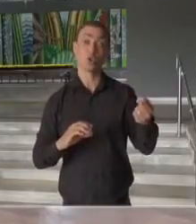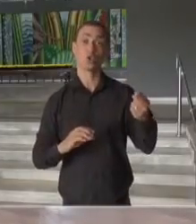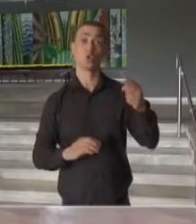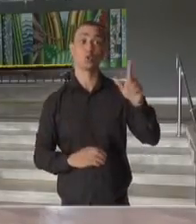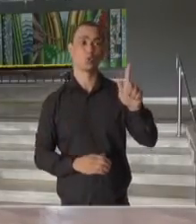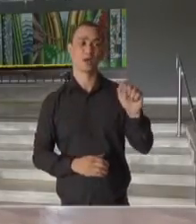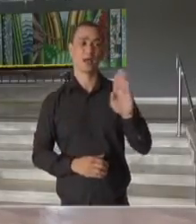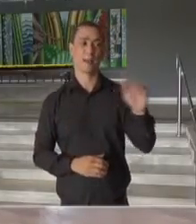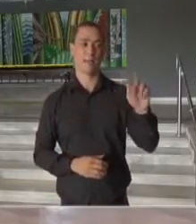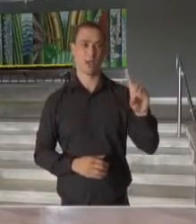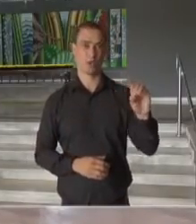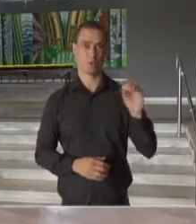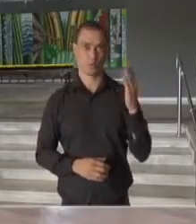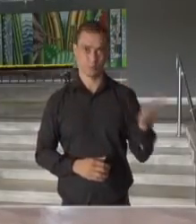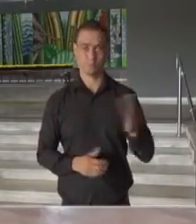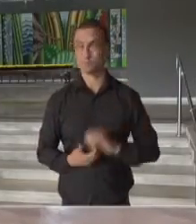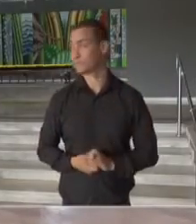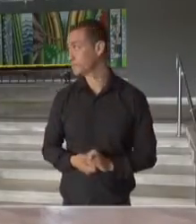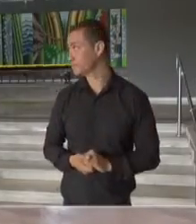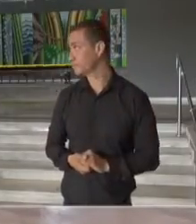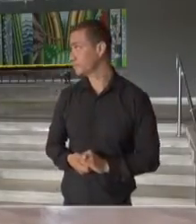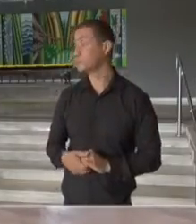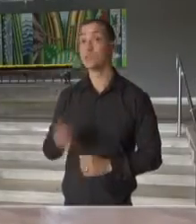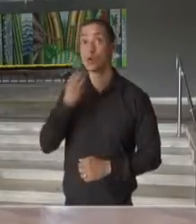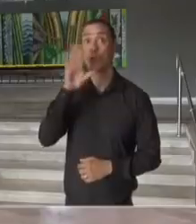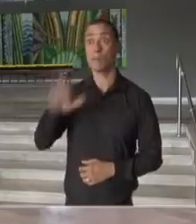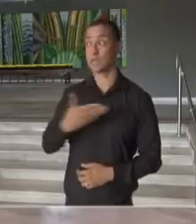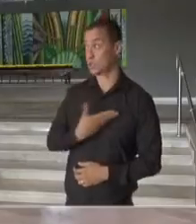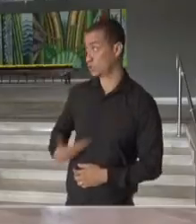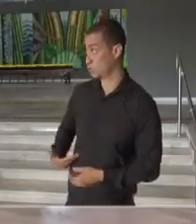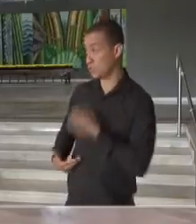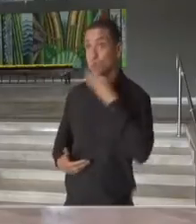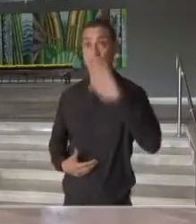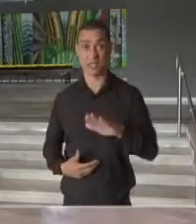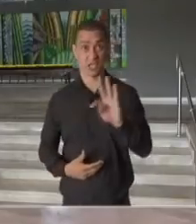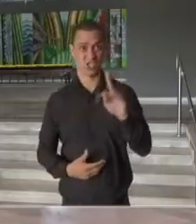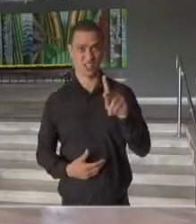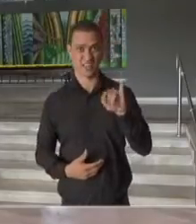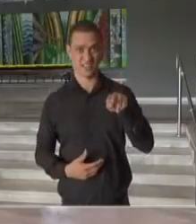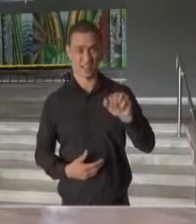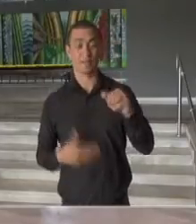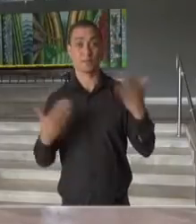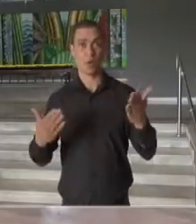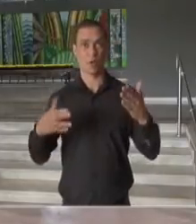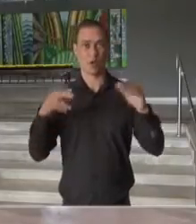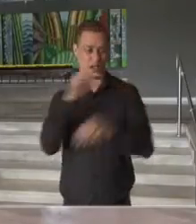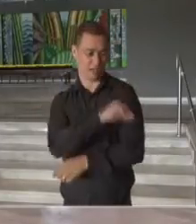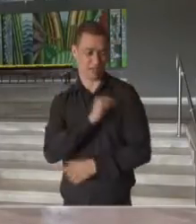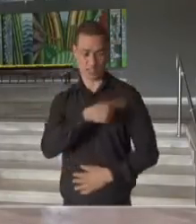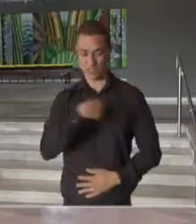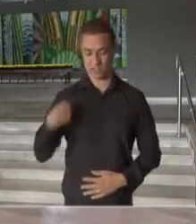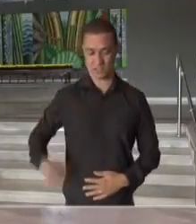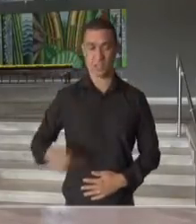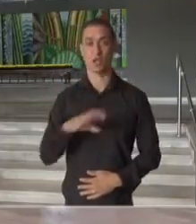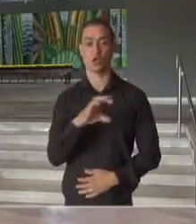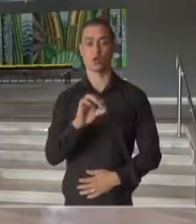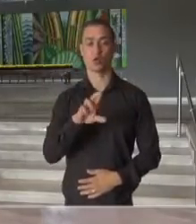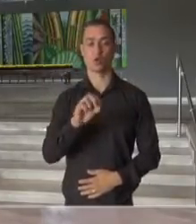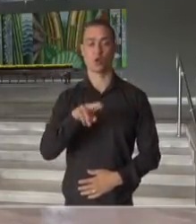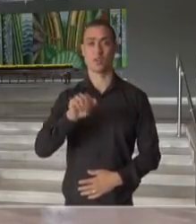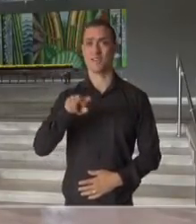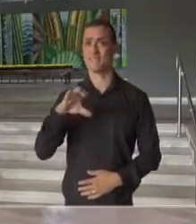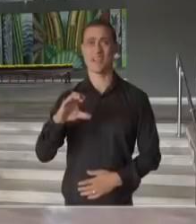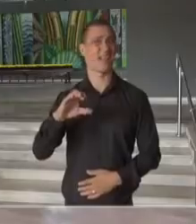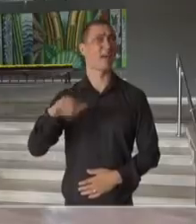João Gabardo. Boa tarde, governador. Boa tarde, Tainá. A Coronavac é a vacina mais segura para